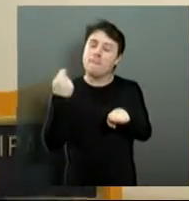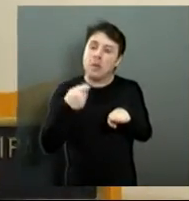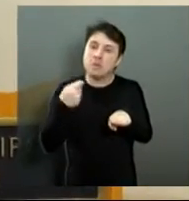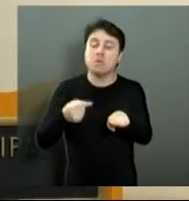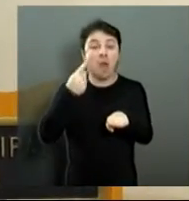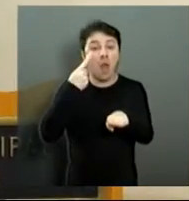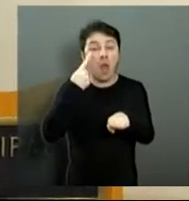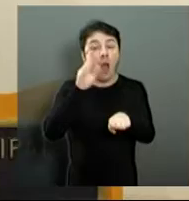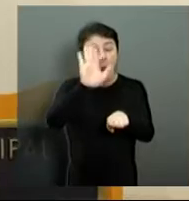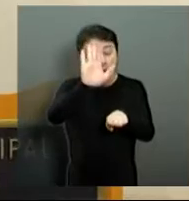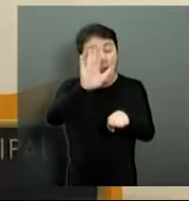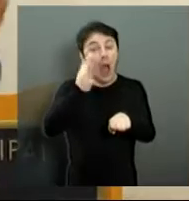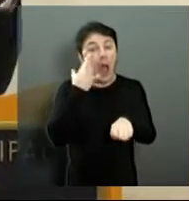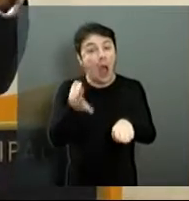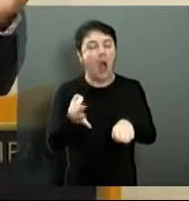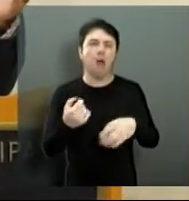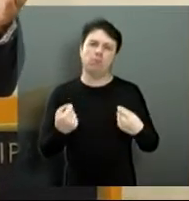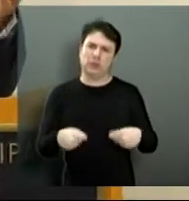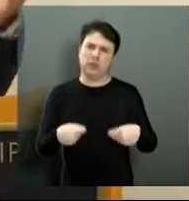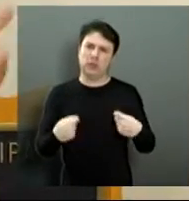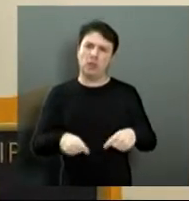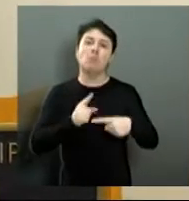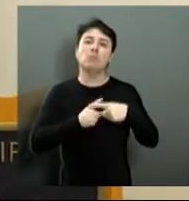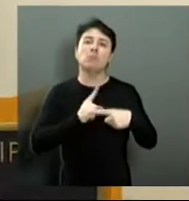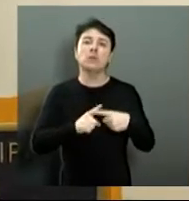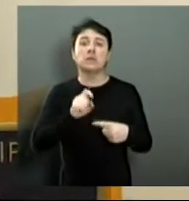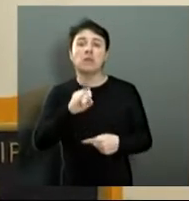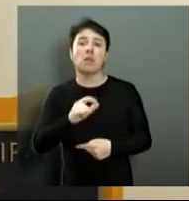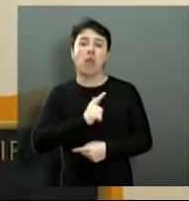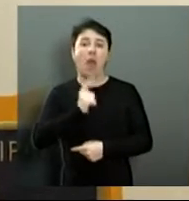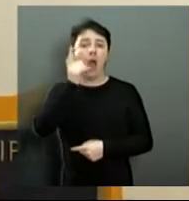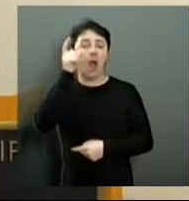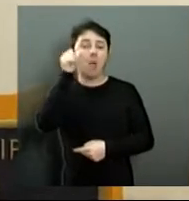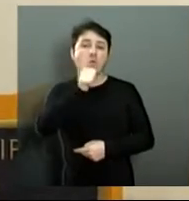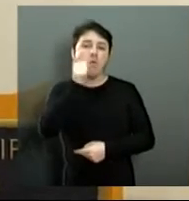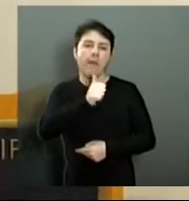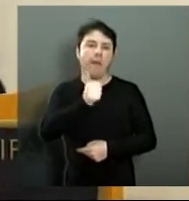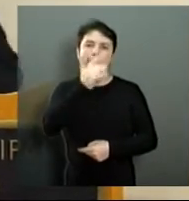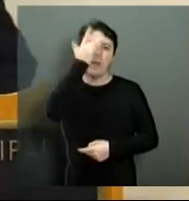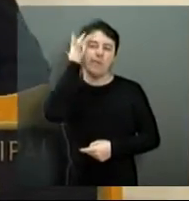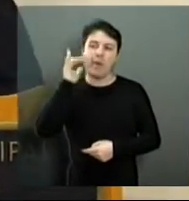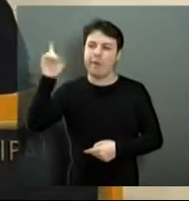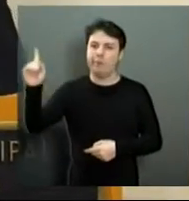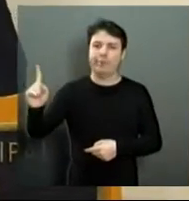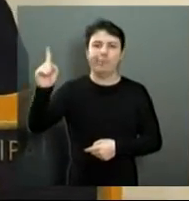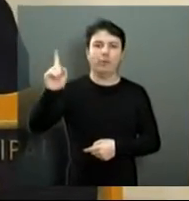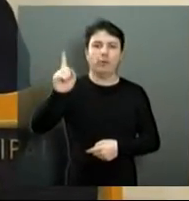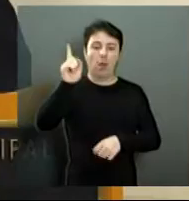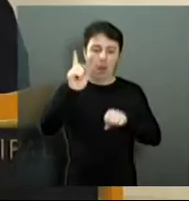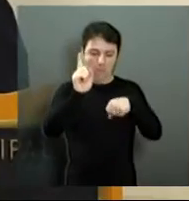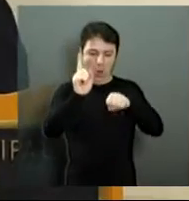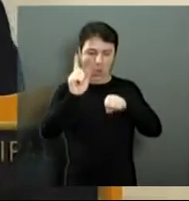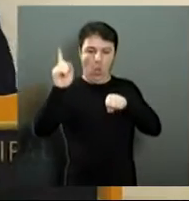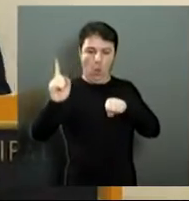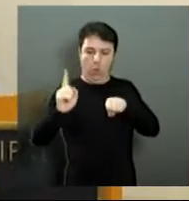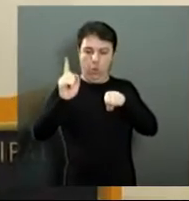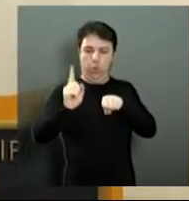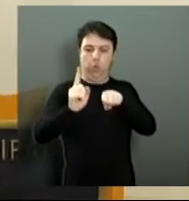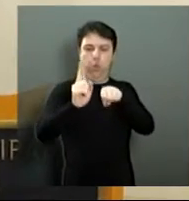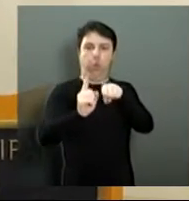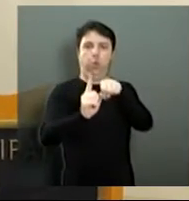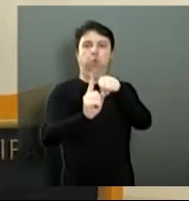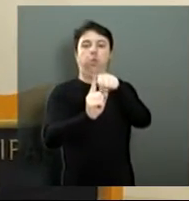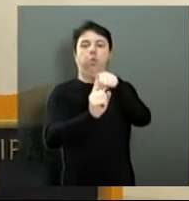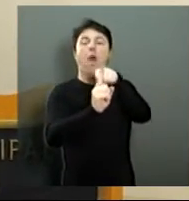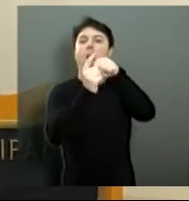agilizar o seu serviço, por favor, prestem atenção nos pedestres, por favor. Passou ali com uma senhora, não sei como ela arrumou uma agilidade